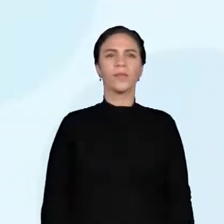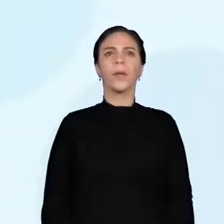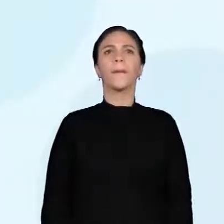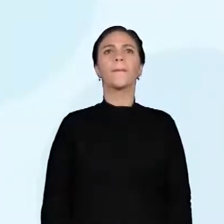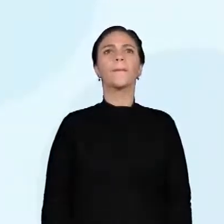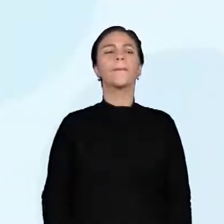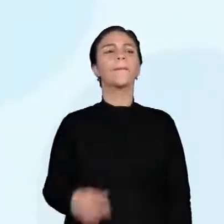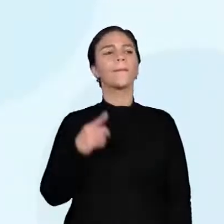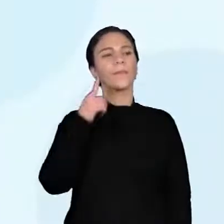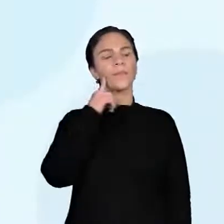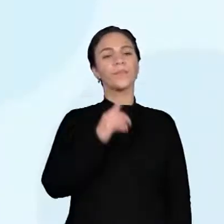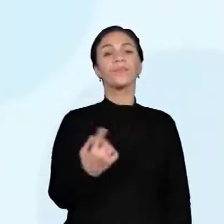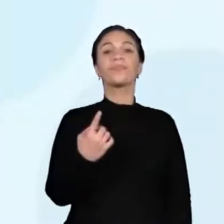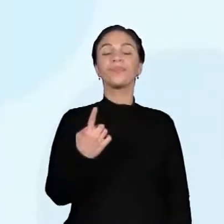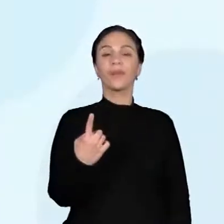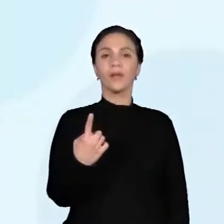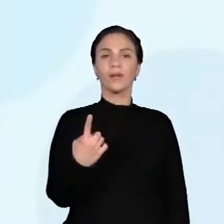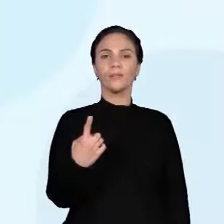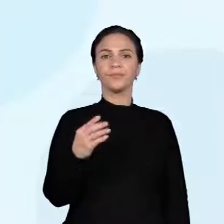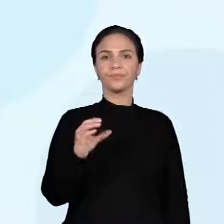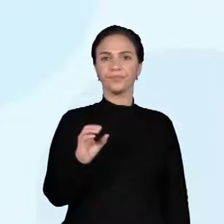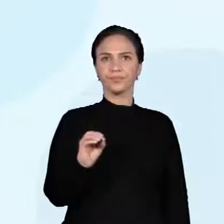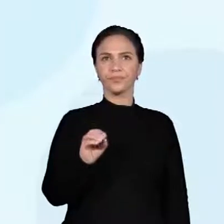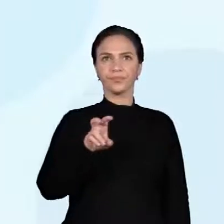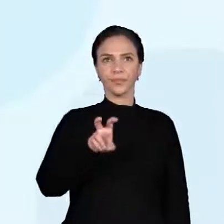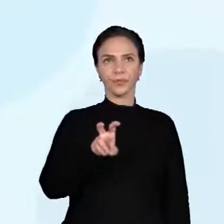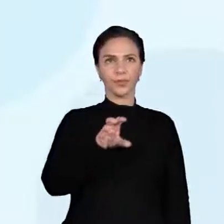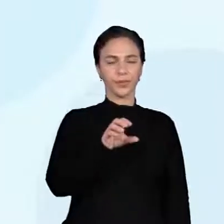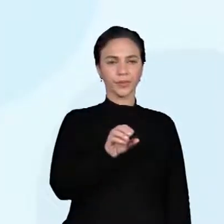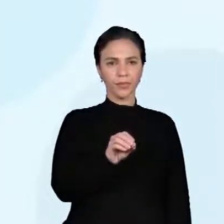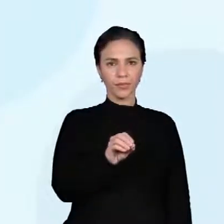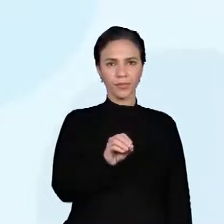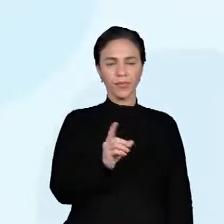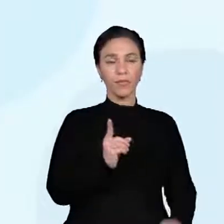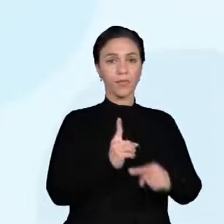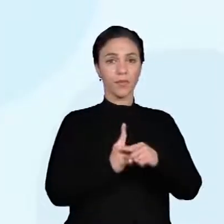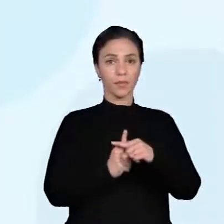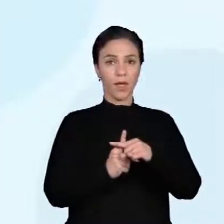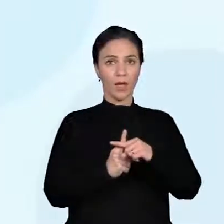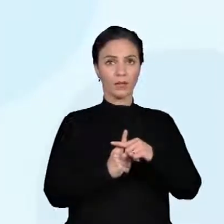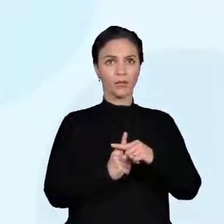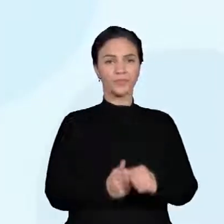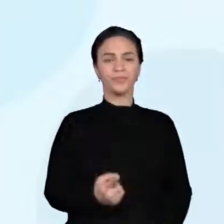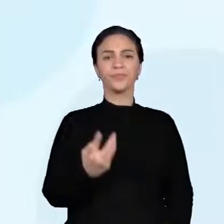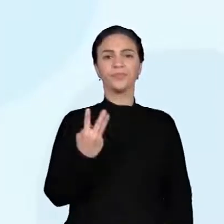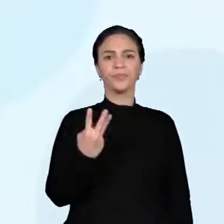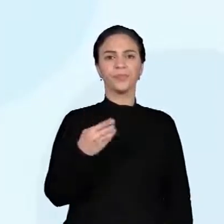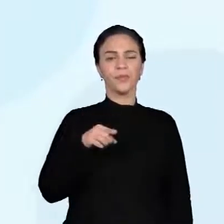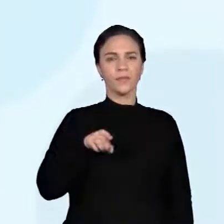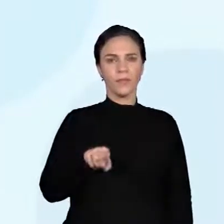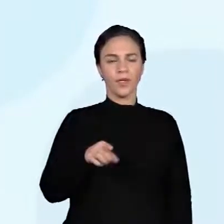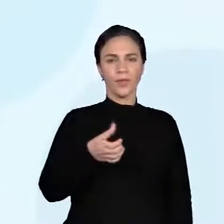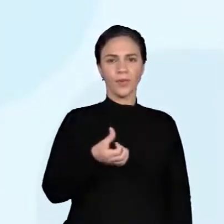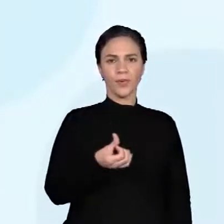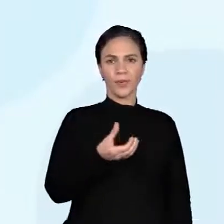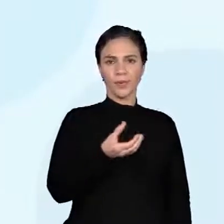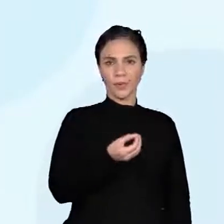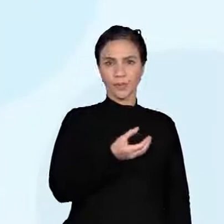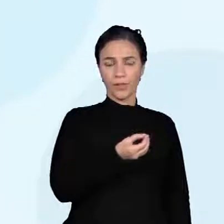mais 3.600 é maior ou menor do que